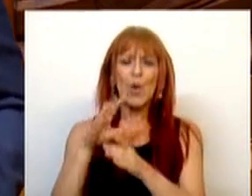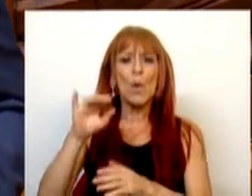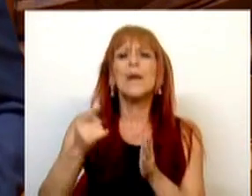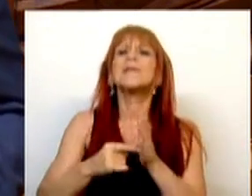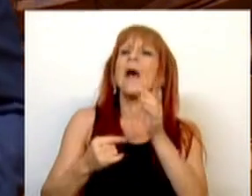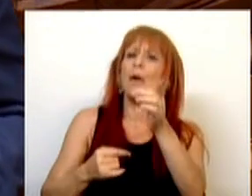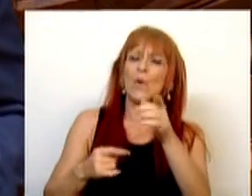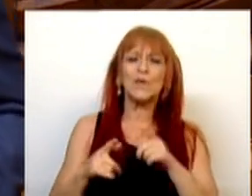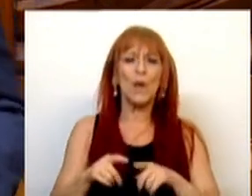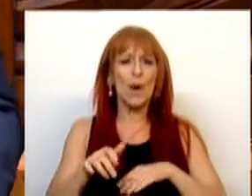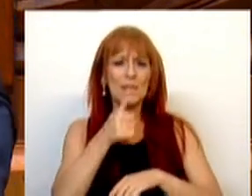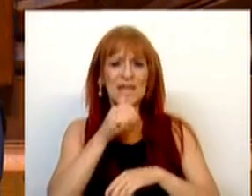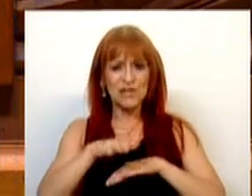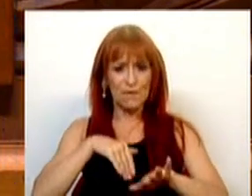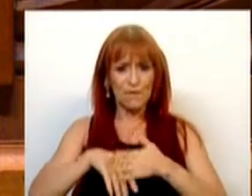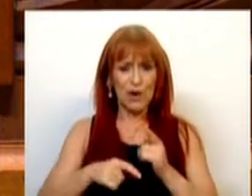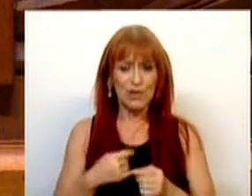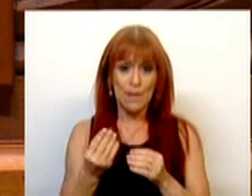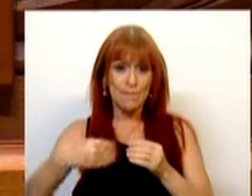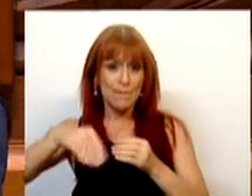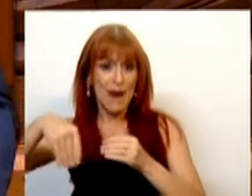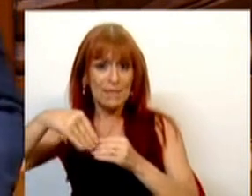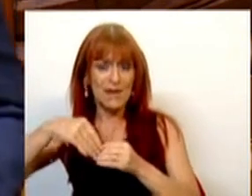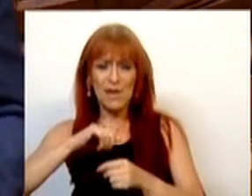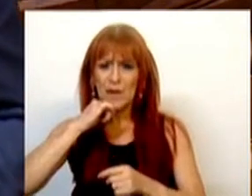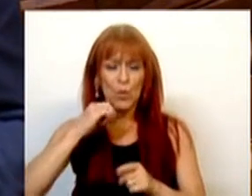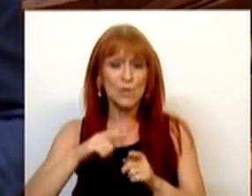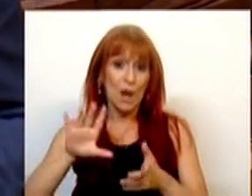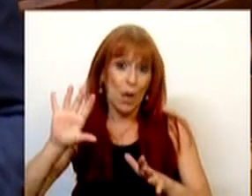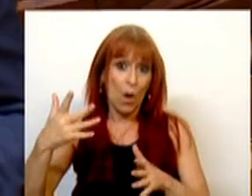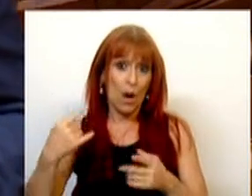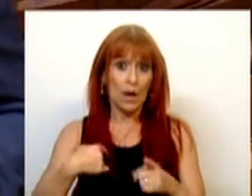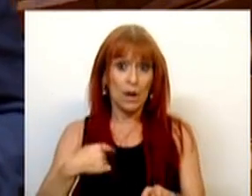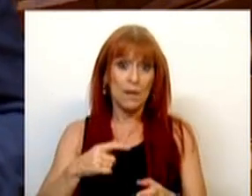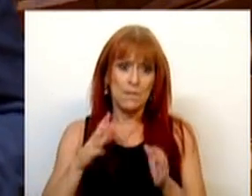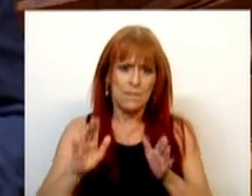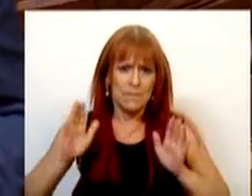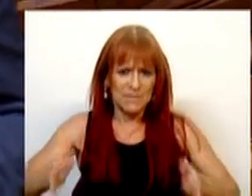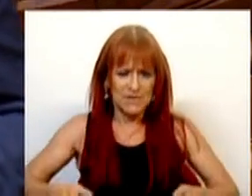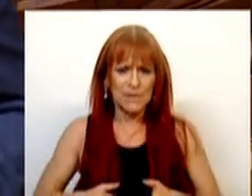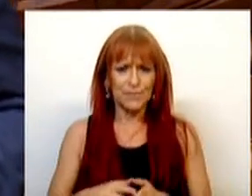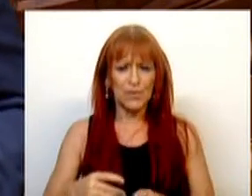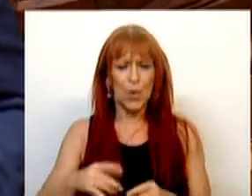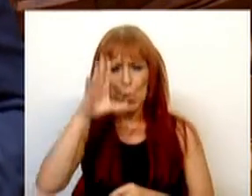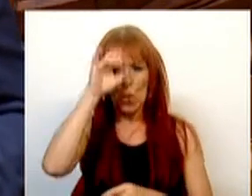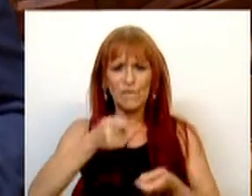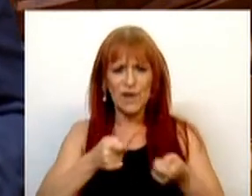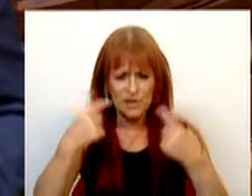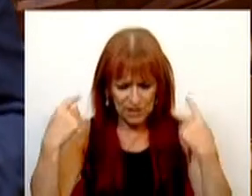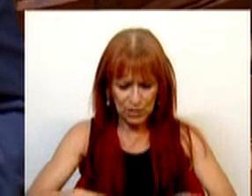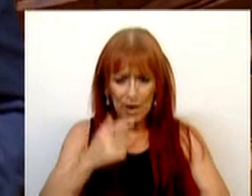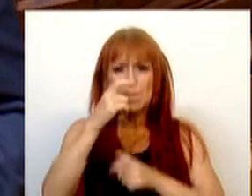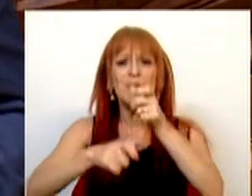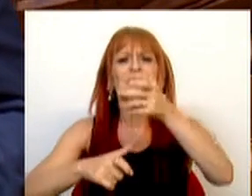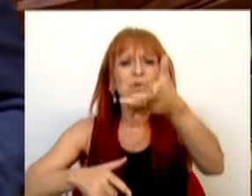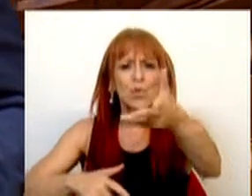necessário, tomando medidas suplementares sempre que tal o tem justificado. Um Governo que governa para as